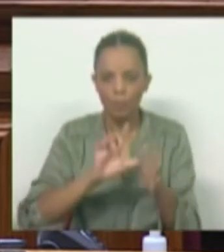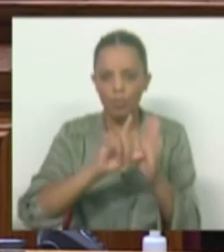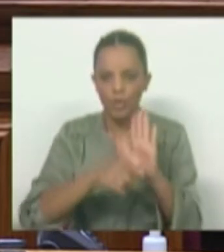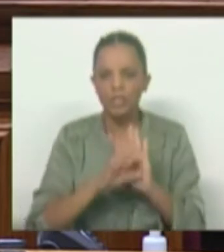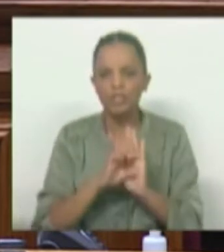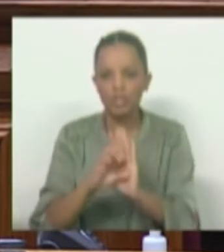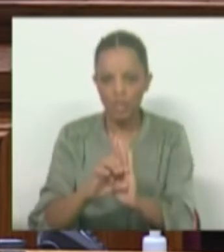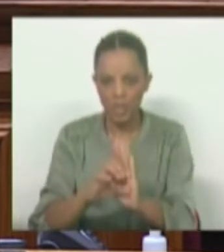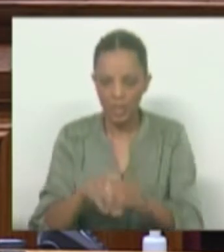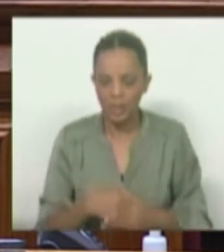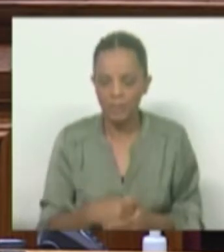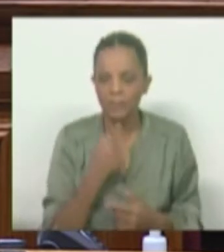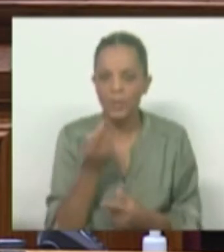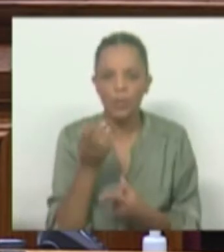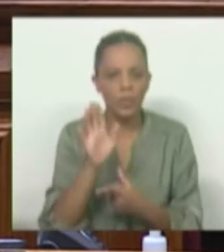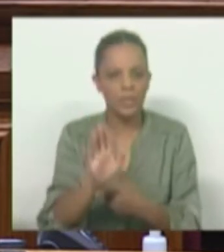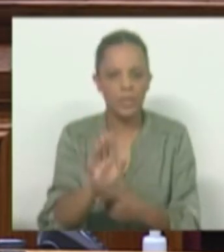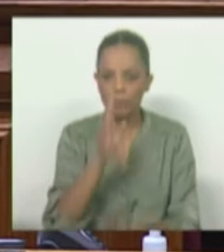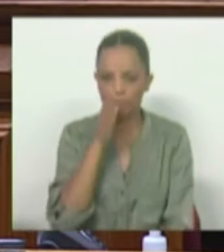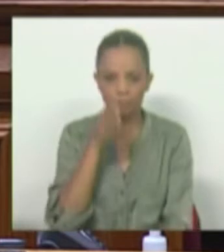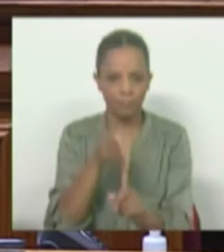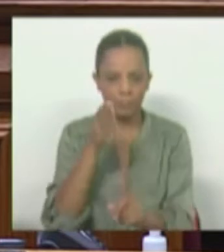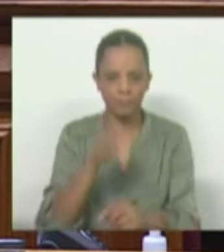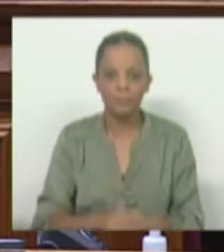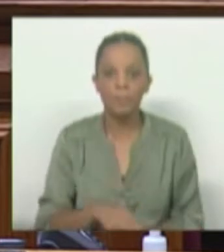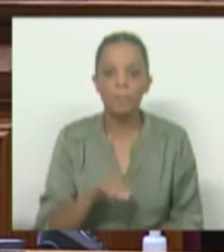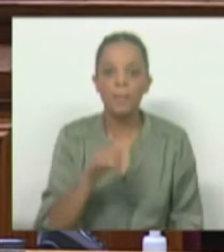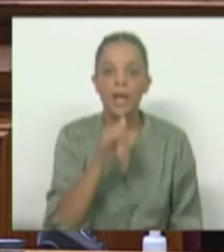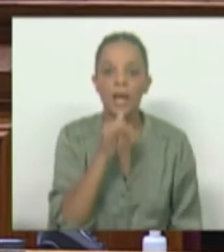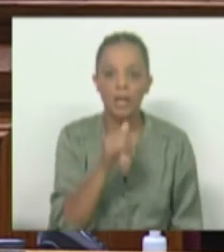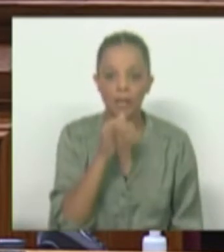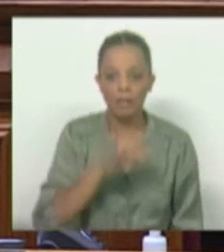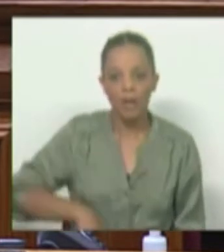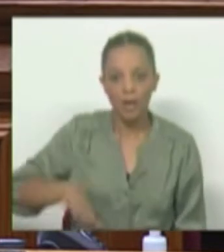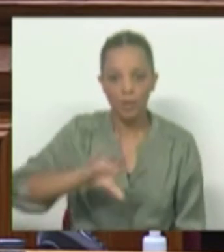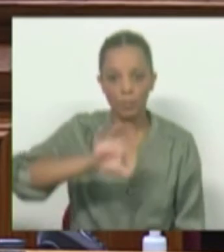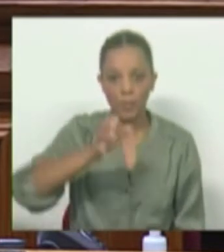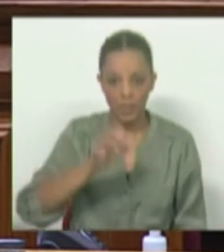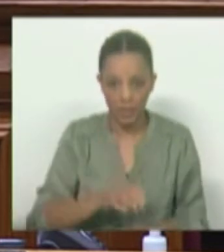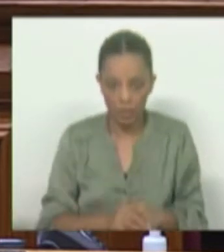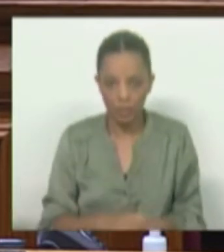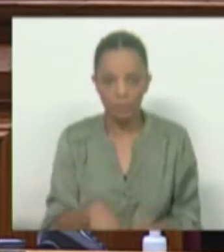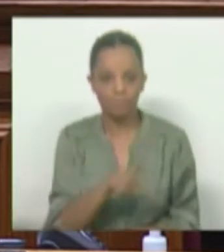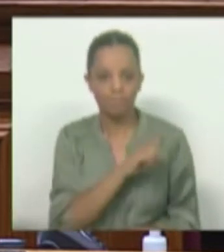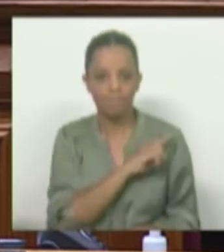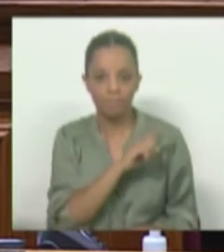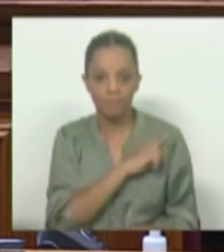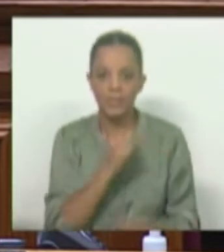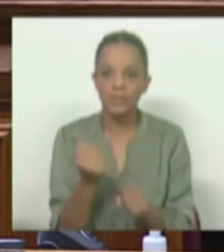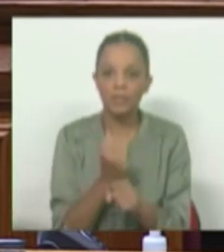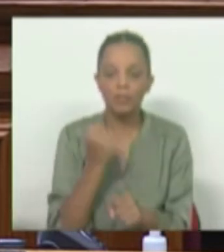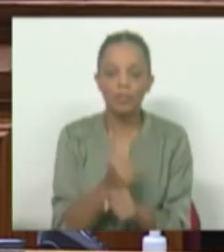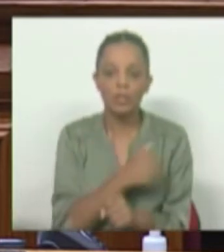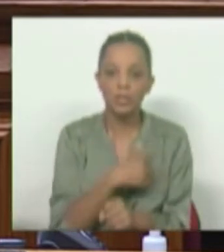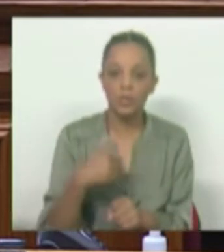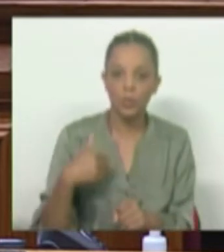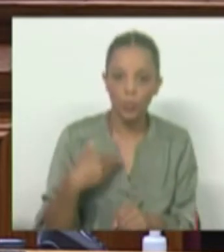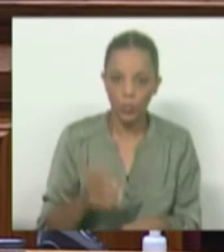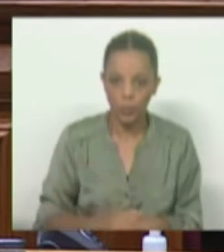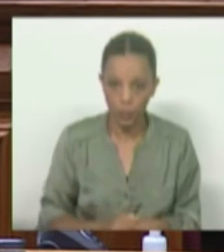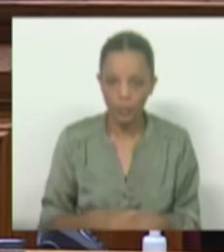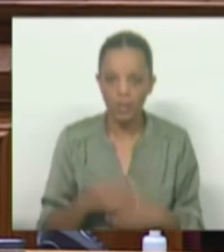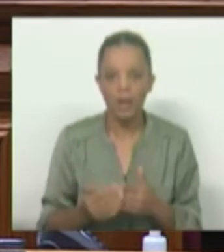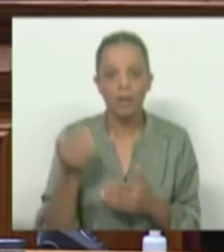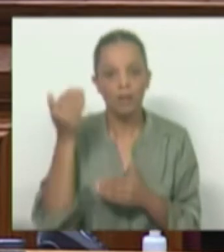Chega, trazer aqui um exemplo muito concreto. O Algarve é a zona do país onde a privatização dos serviços de saúde está mais